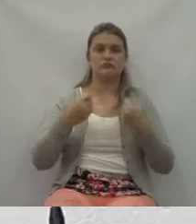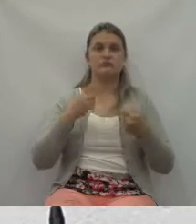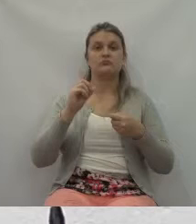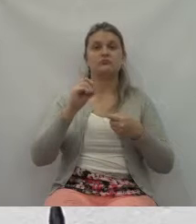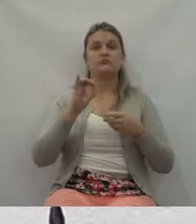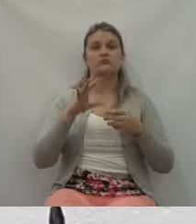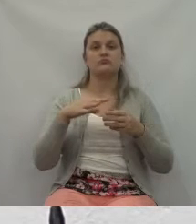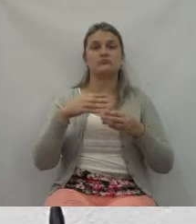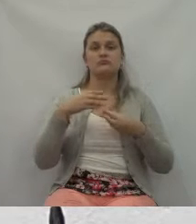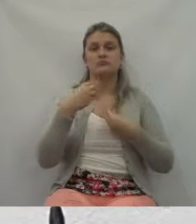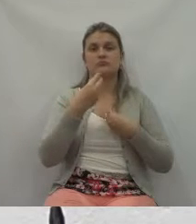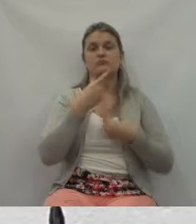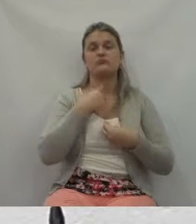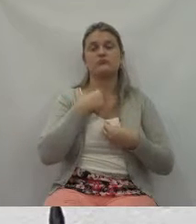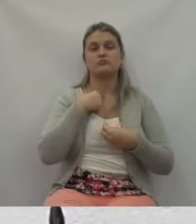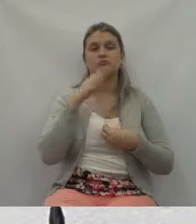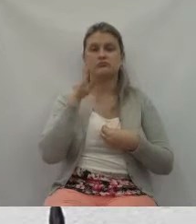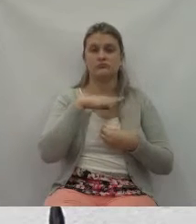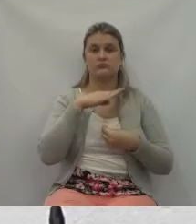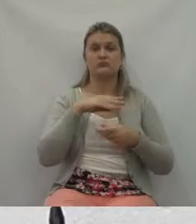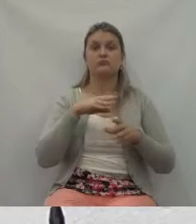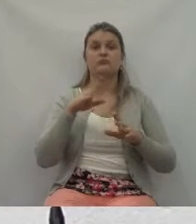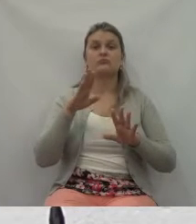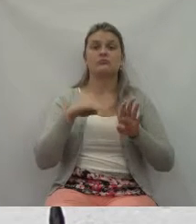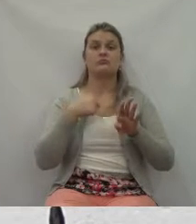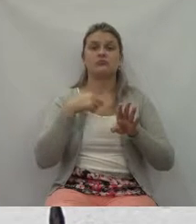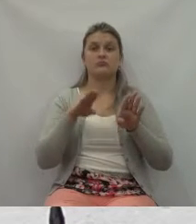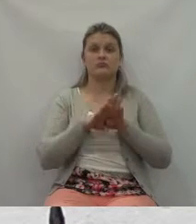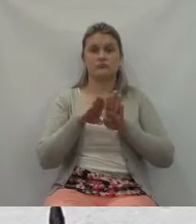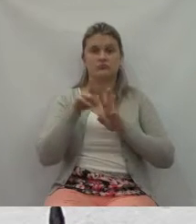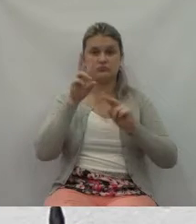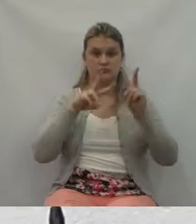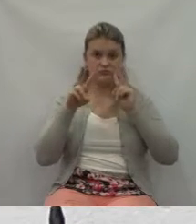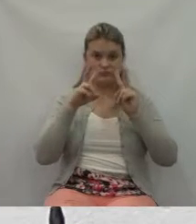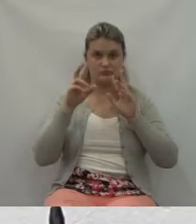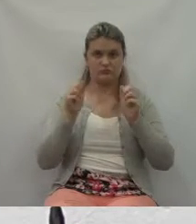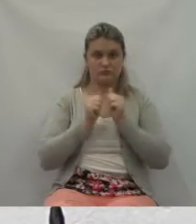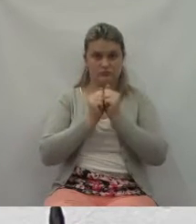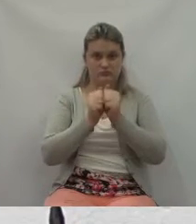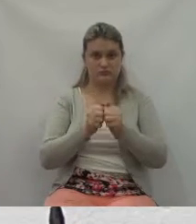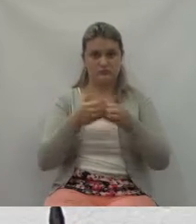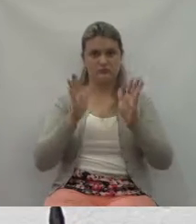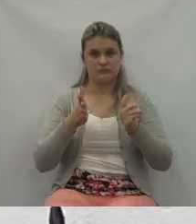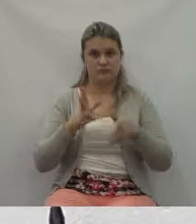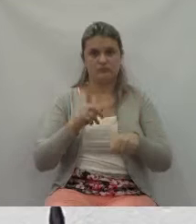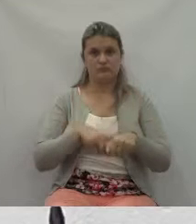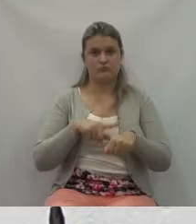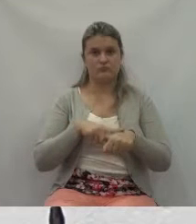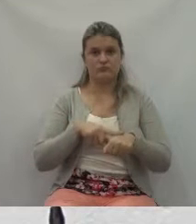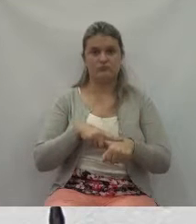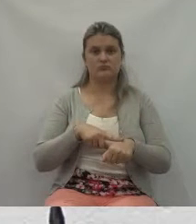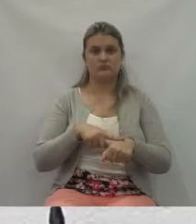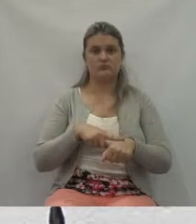vejo, a gente tem acompanhado agora, recentemente, a maior